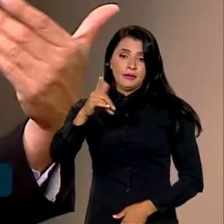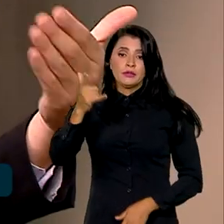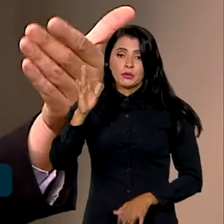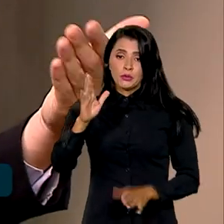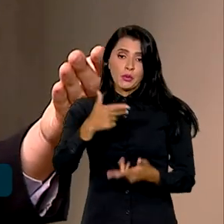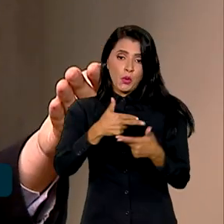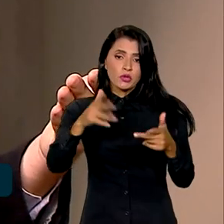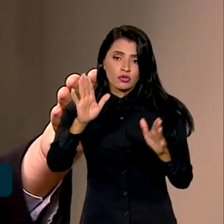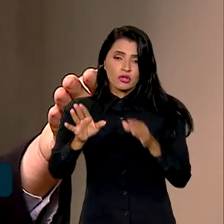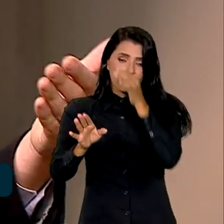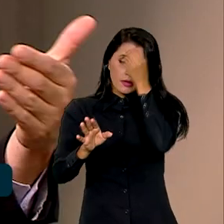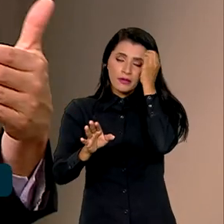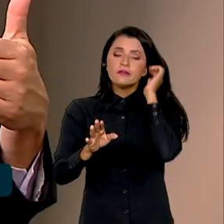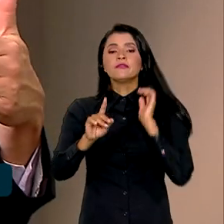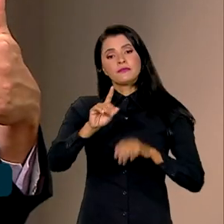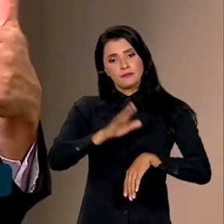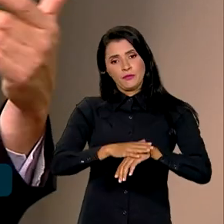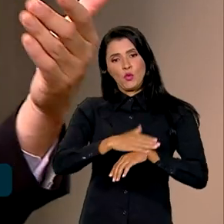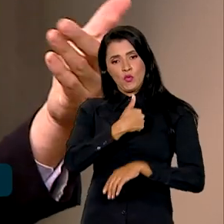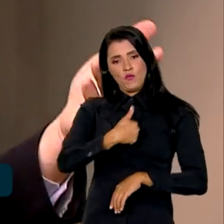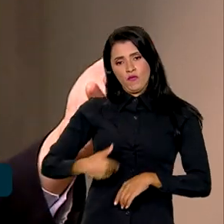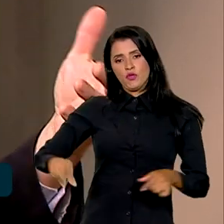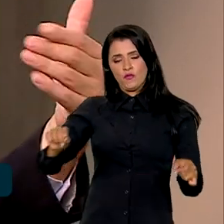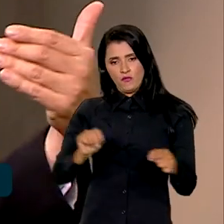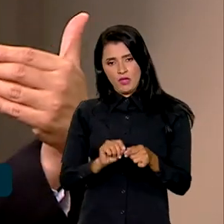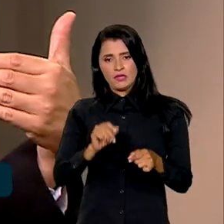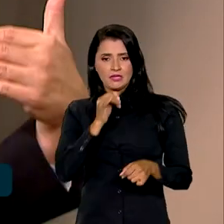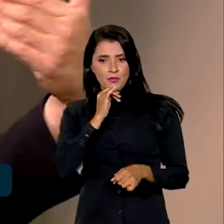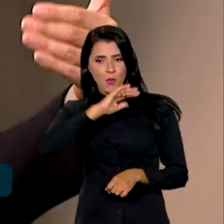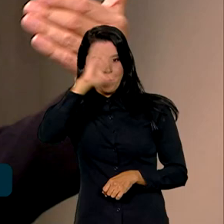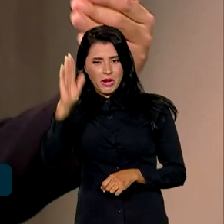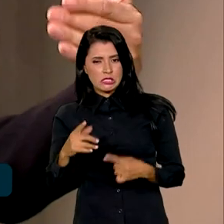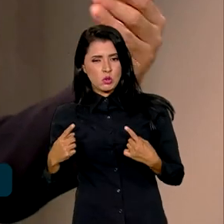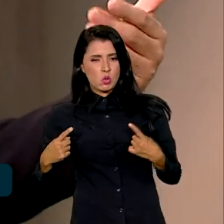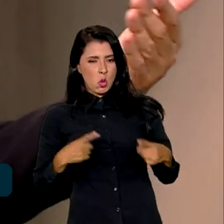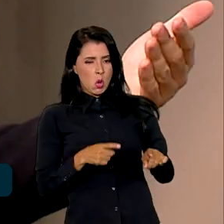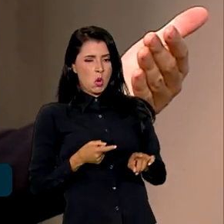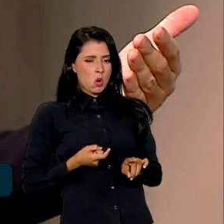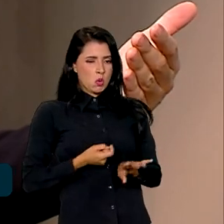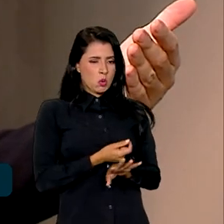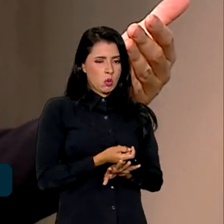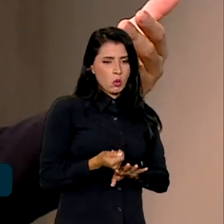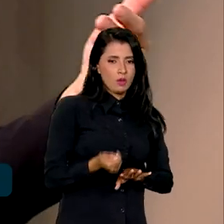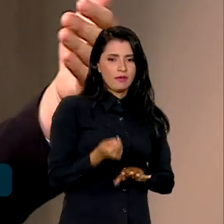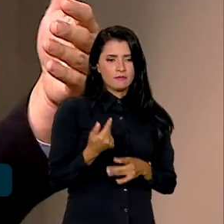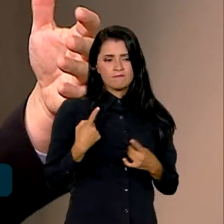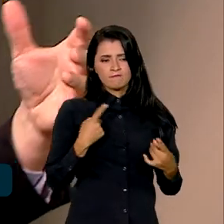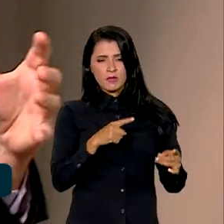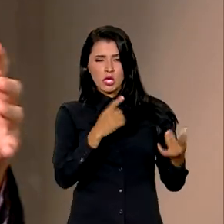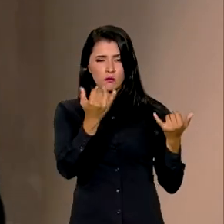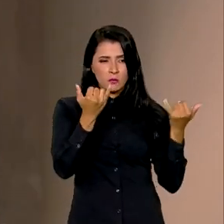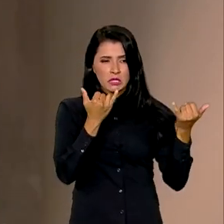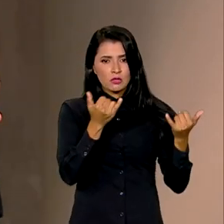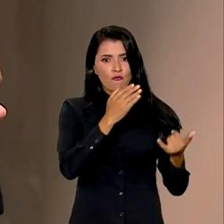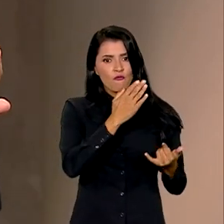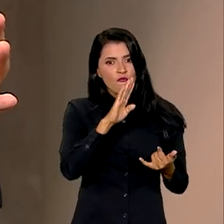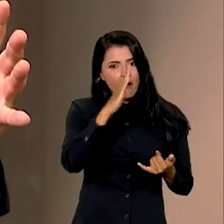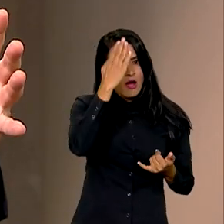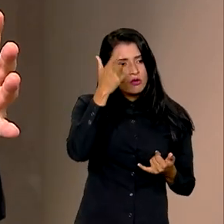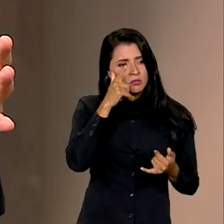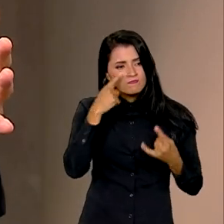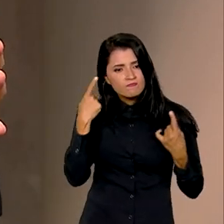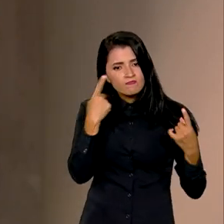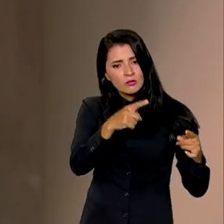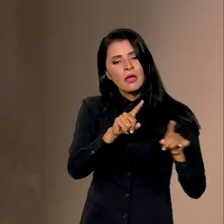coisas que já vêm sendo feitas pelo governo, como o Brasil contra a fake, que aí buscam combater as principais notícias falsas. Mas nós estamos